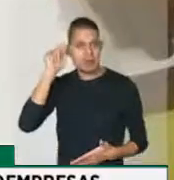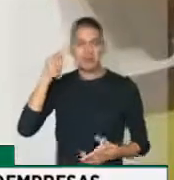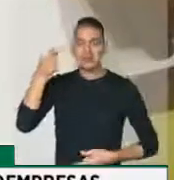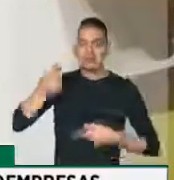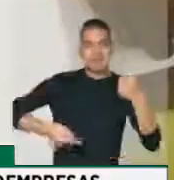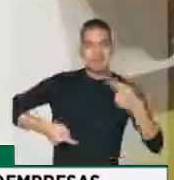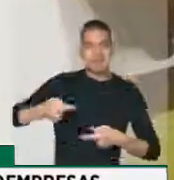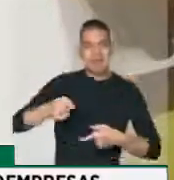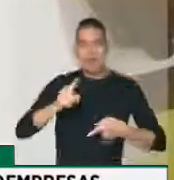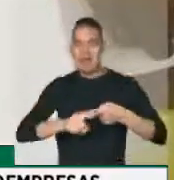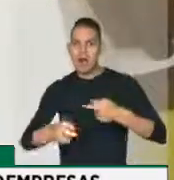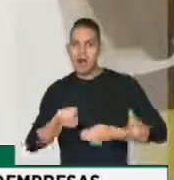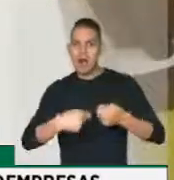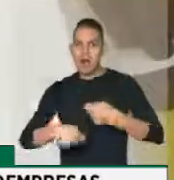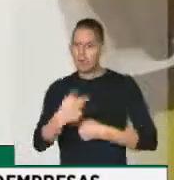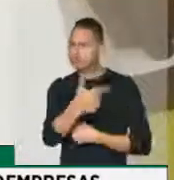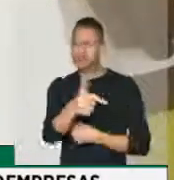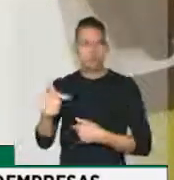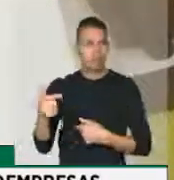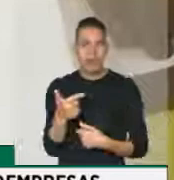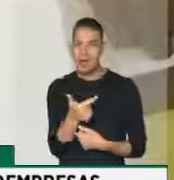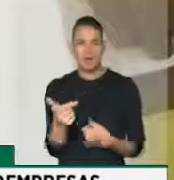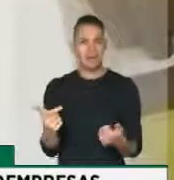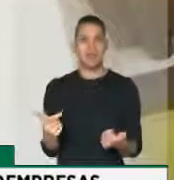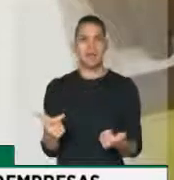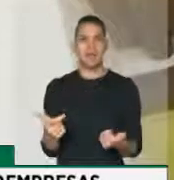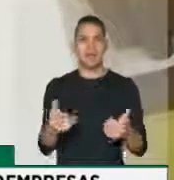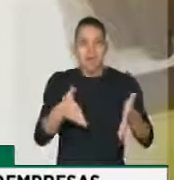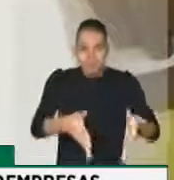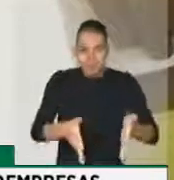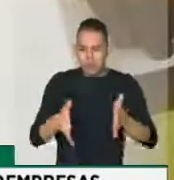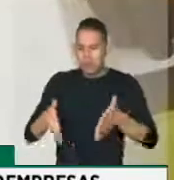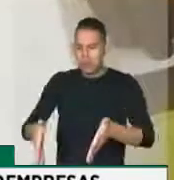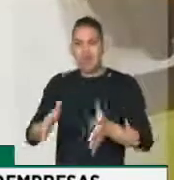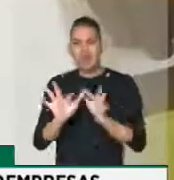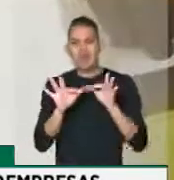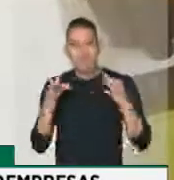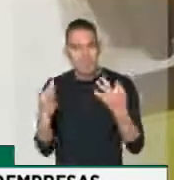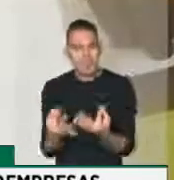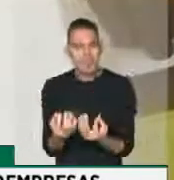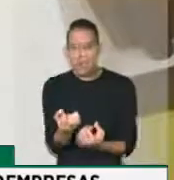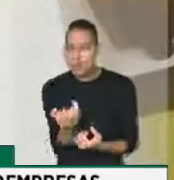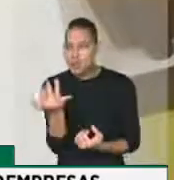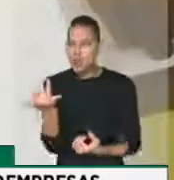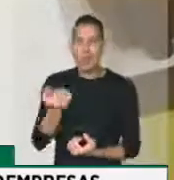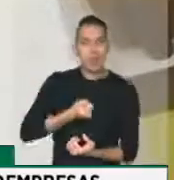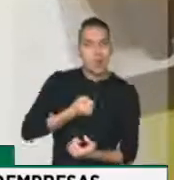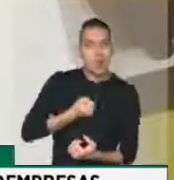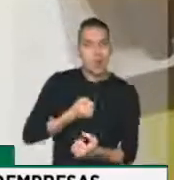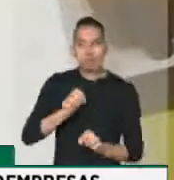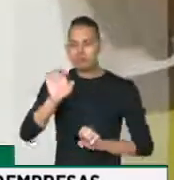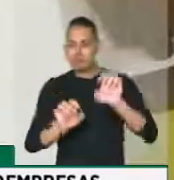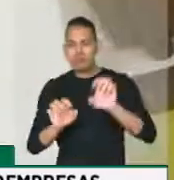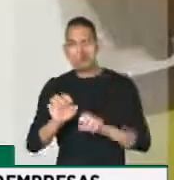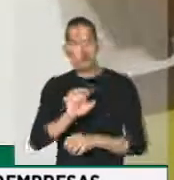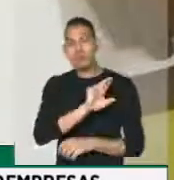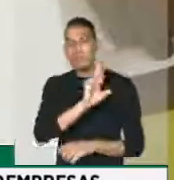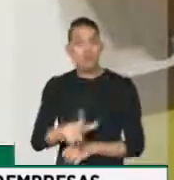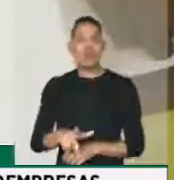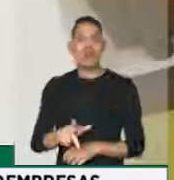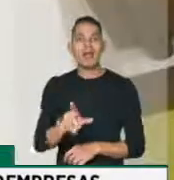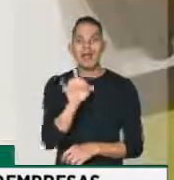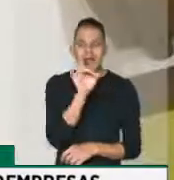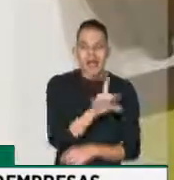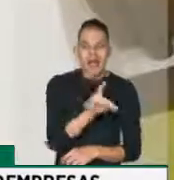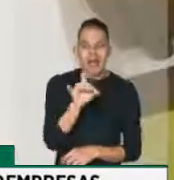econômica ou não. Diante da imagem de cova rasa, das famílias, ali não são números, ali não é estatística. Cada um